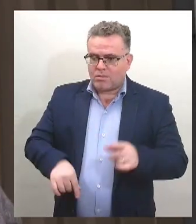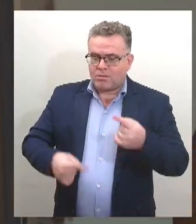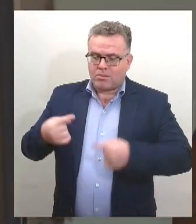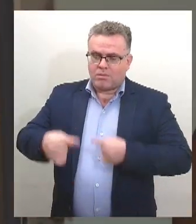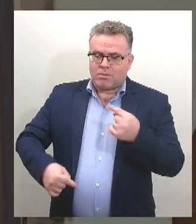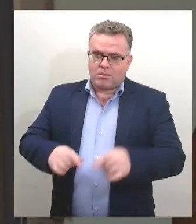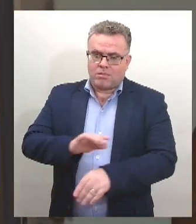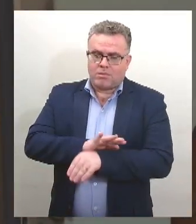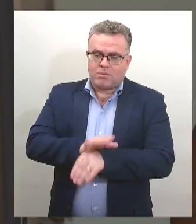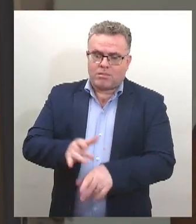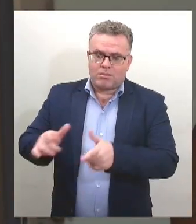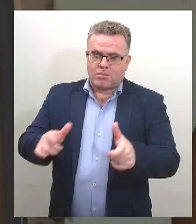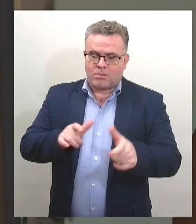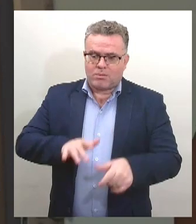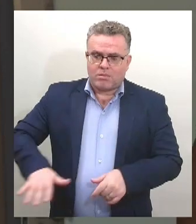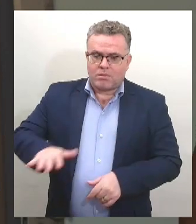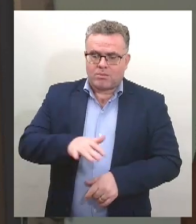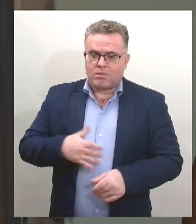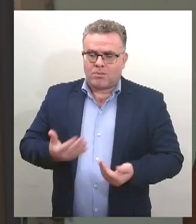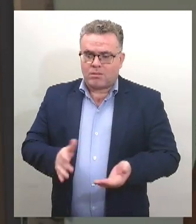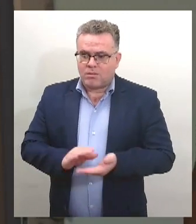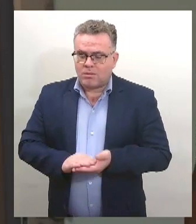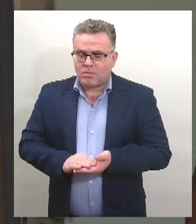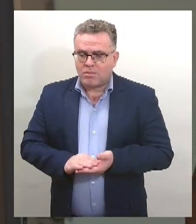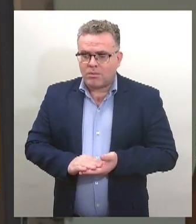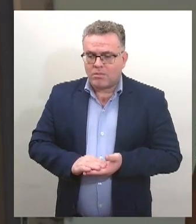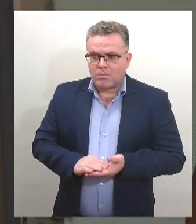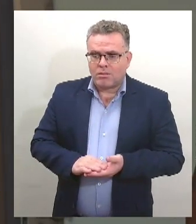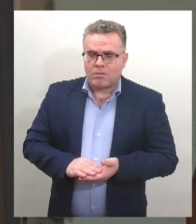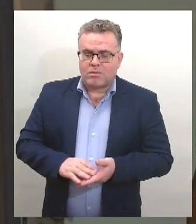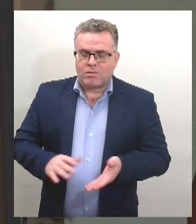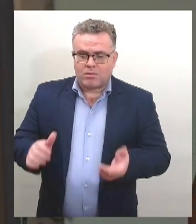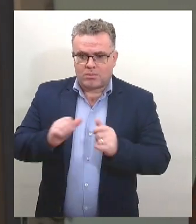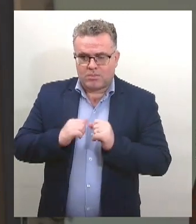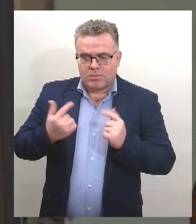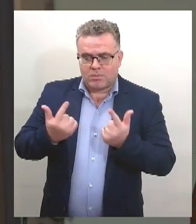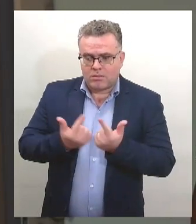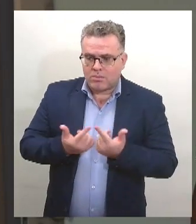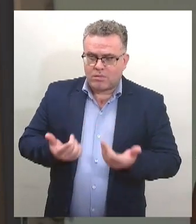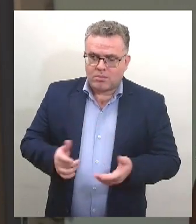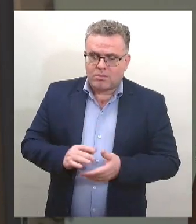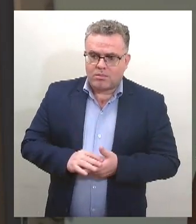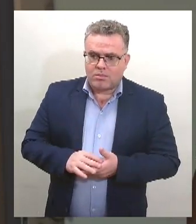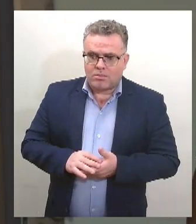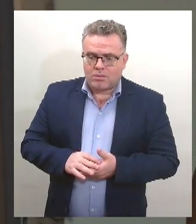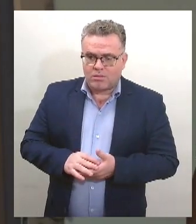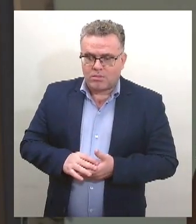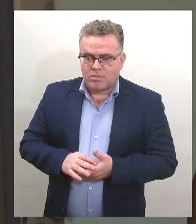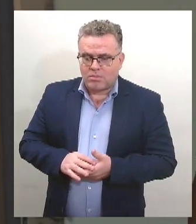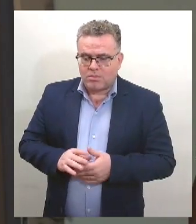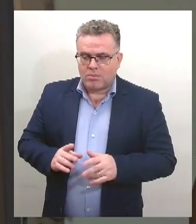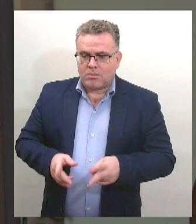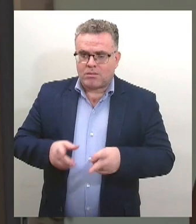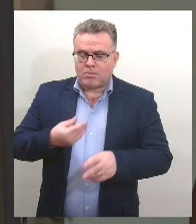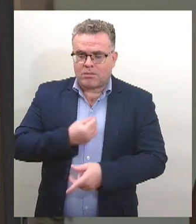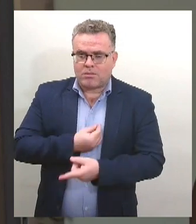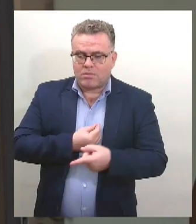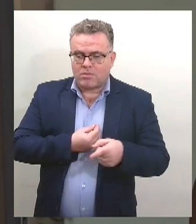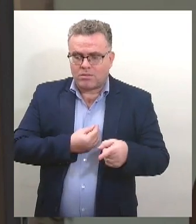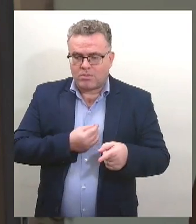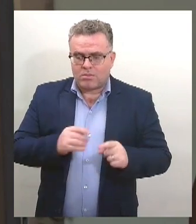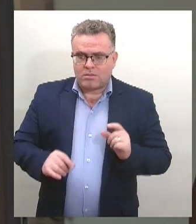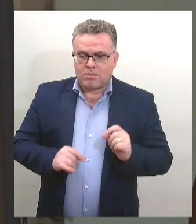esferas. Na medida em que a Assembleia aprova um título para ser